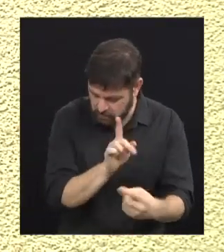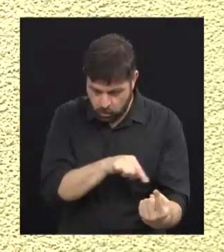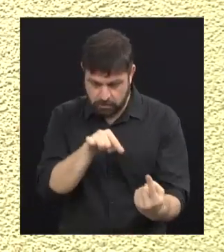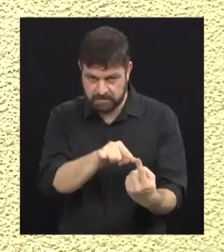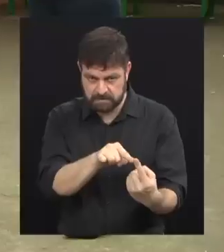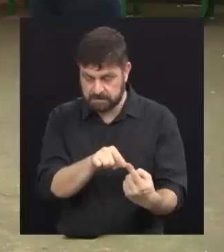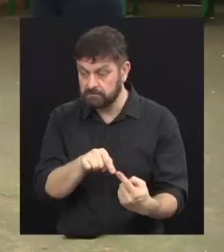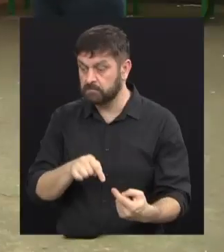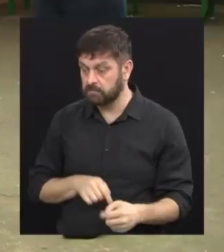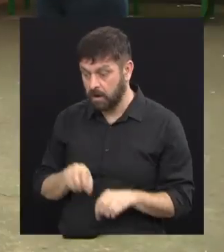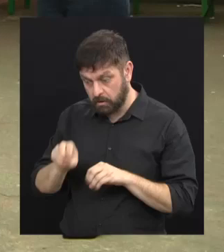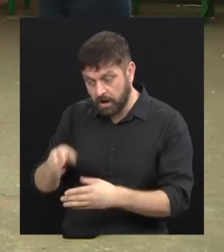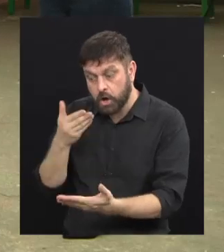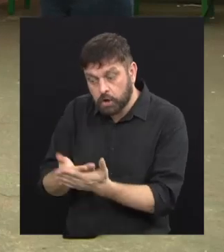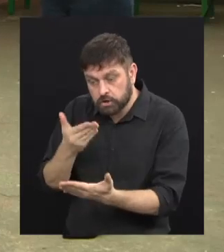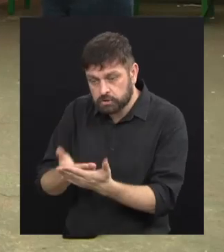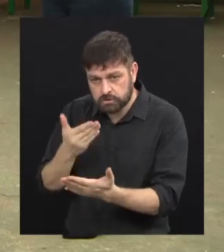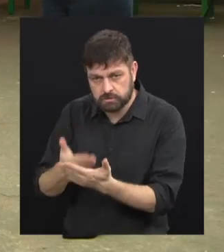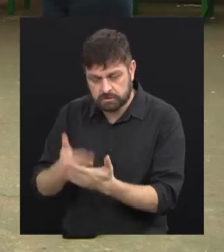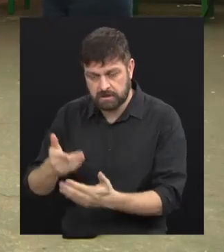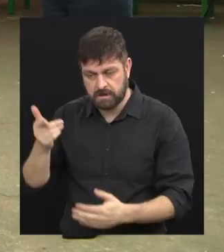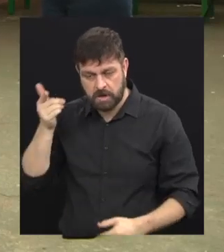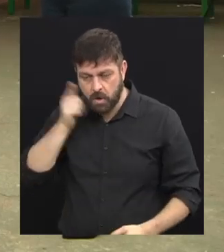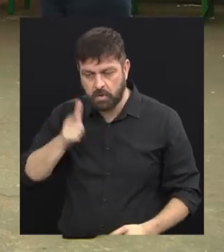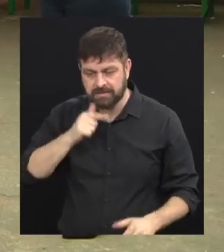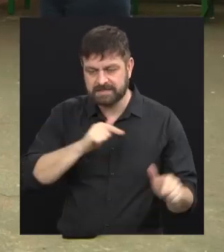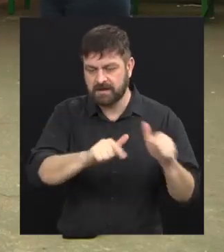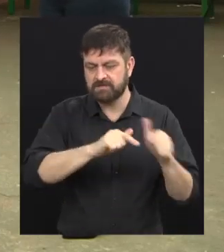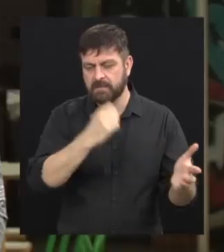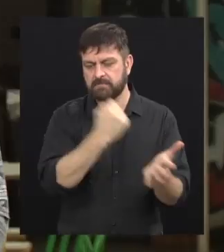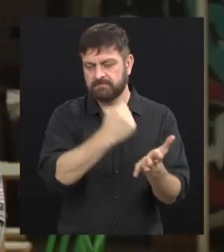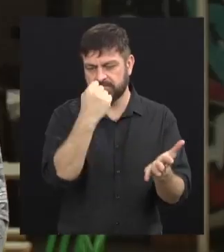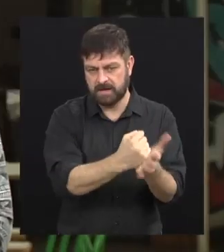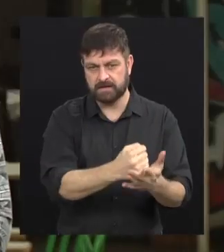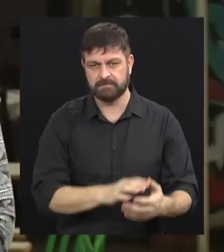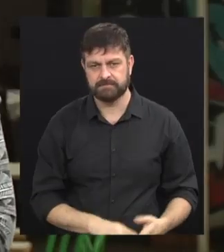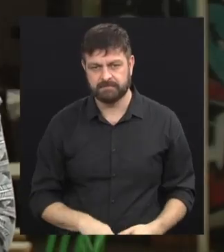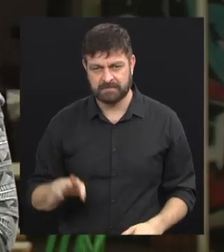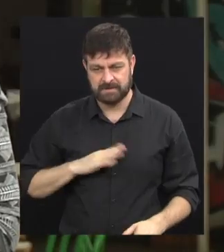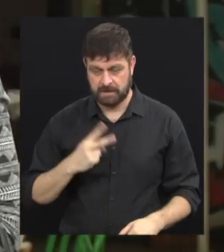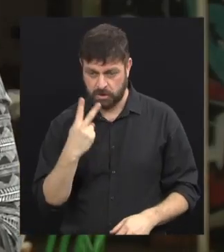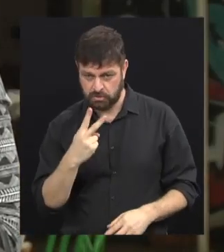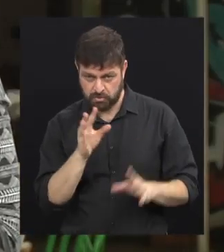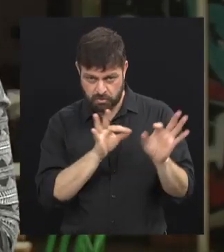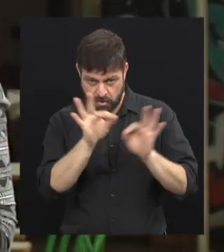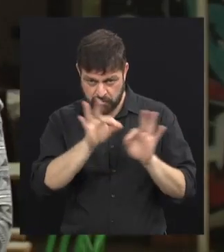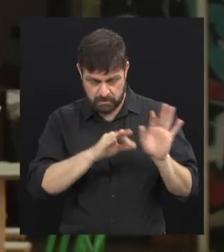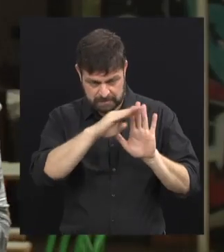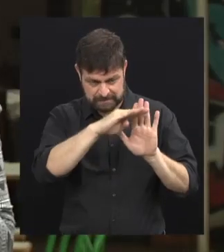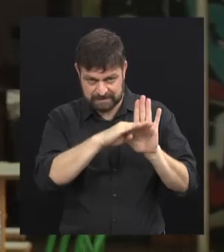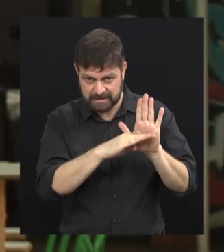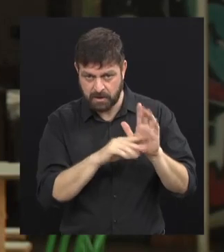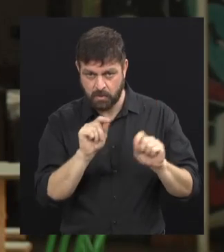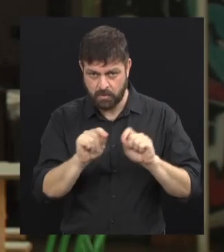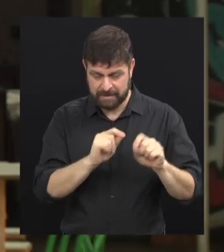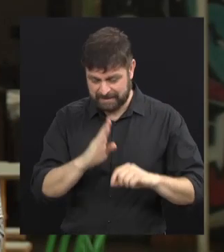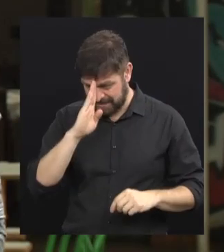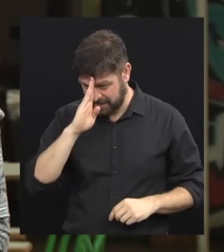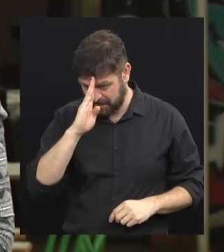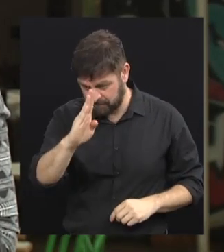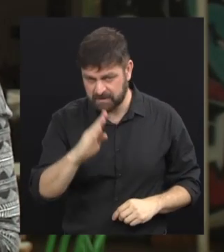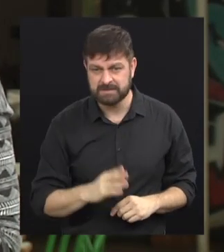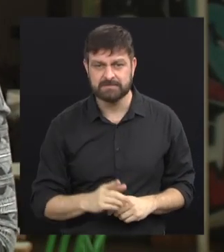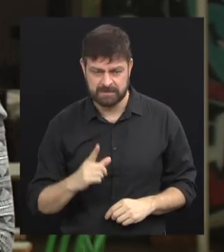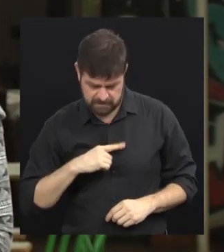estudem e possam ter um bom emprego. Bom emprego. Existem outros dois programas que a gente ainda não citou, Célia, que são carros-chefes de vocês